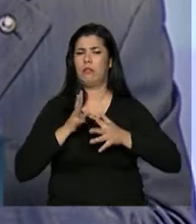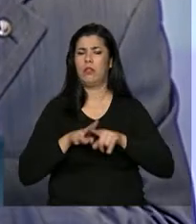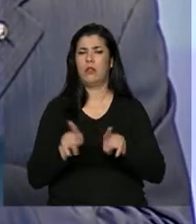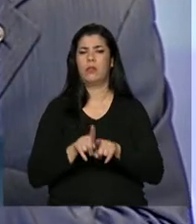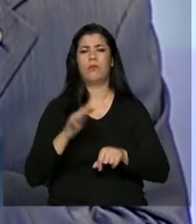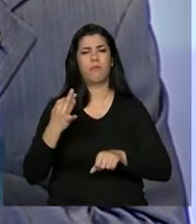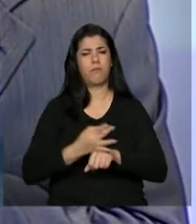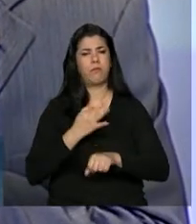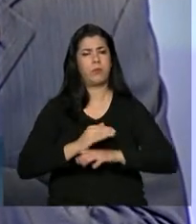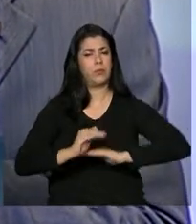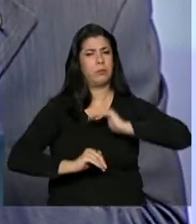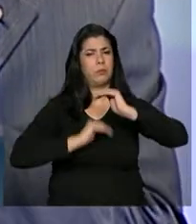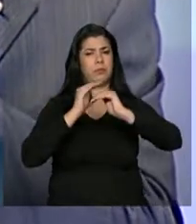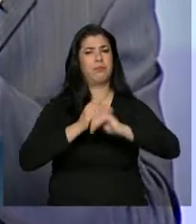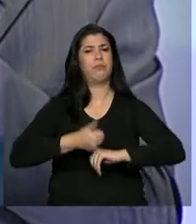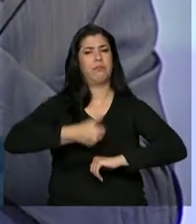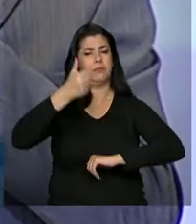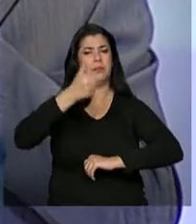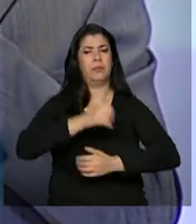superados.